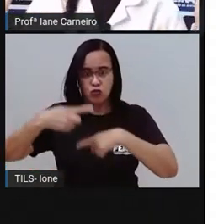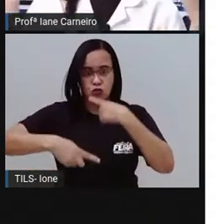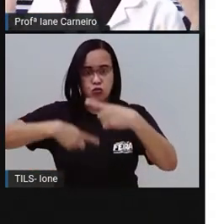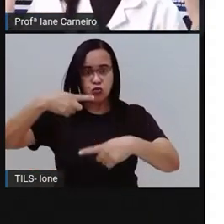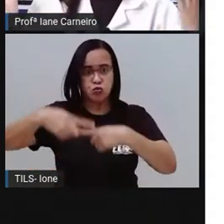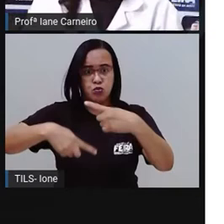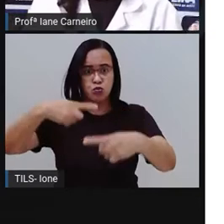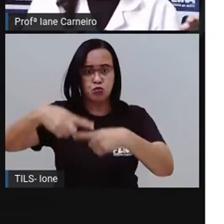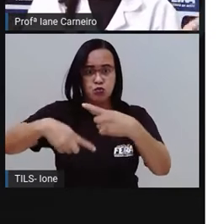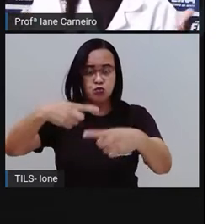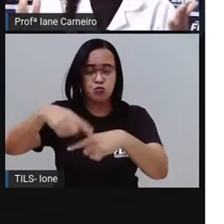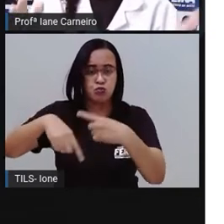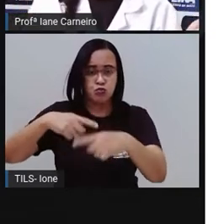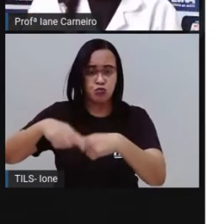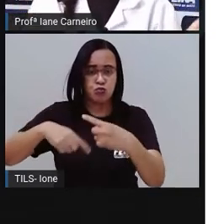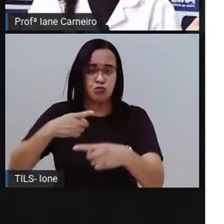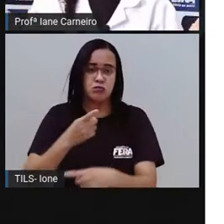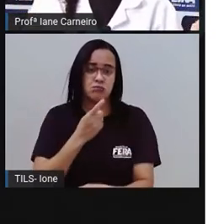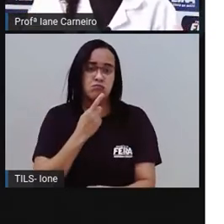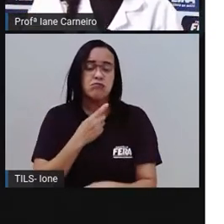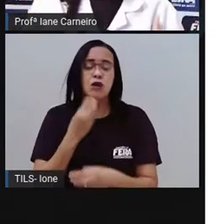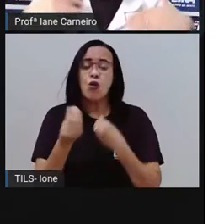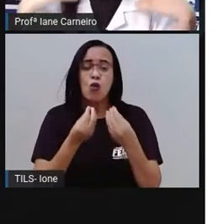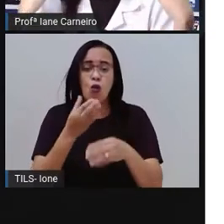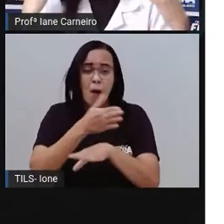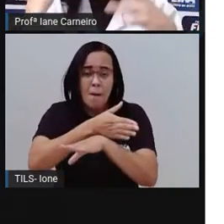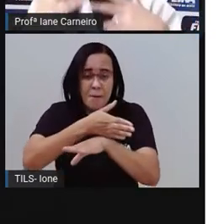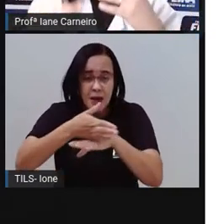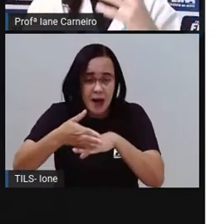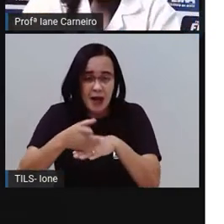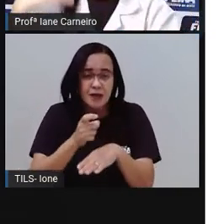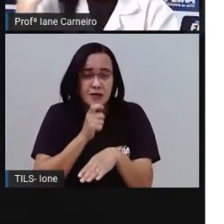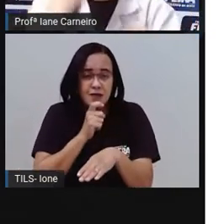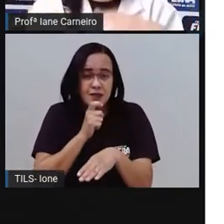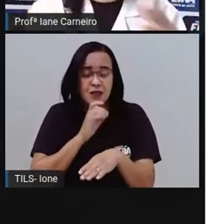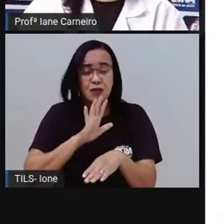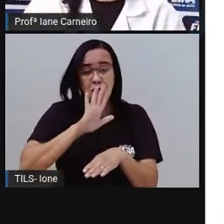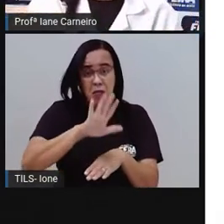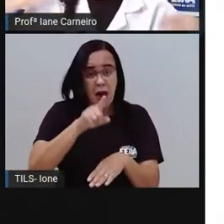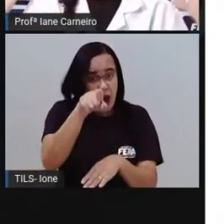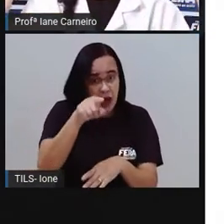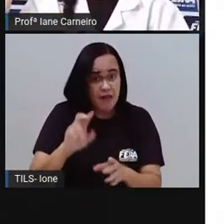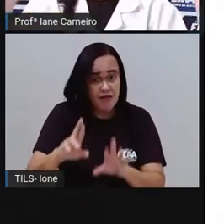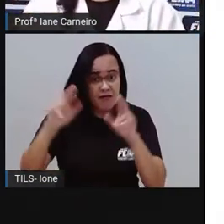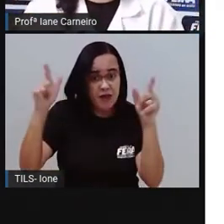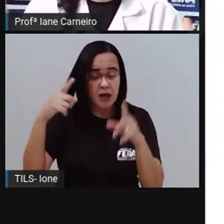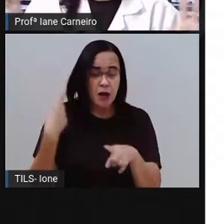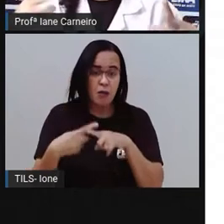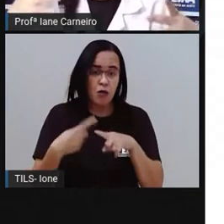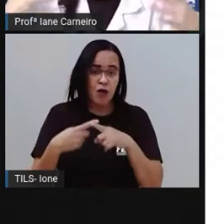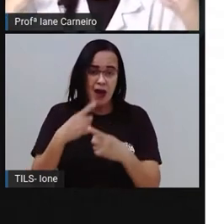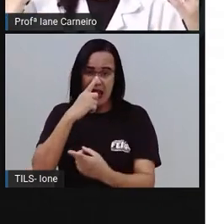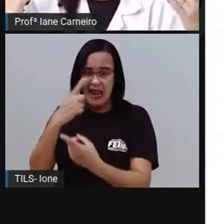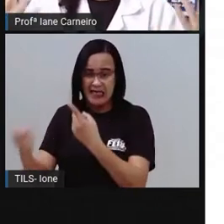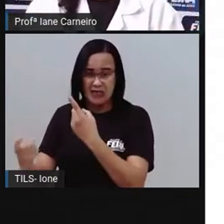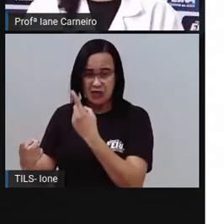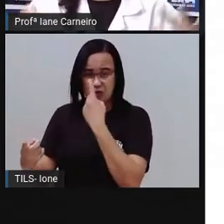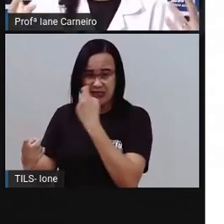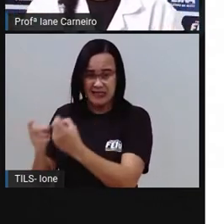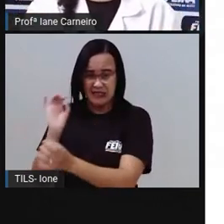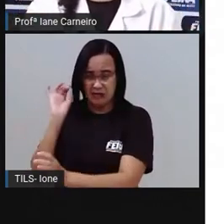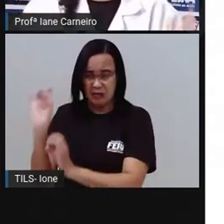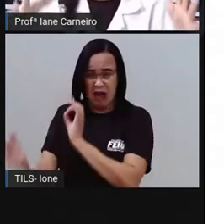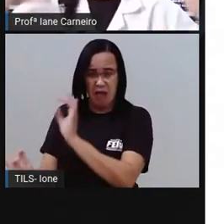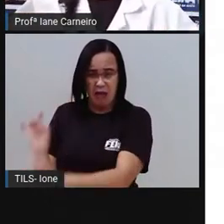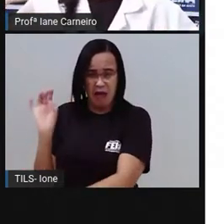né? Então, com o lixo não é diferente, né? O lixo, quanto mais a gente produz, quanto mais ele está ali e a gente não cuida